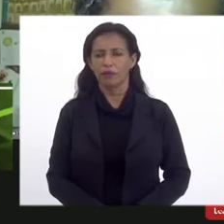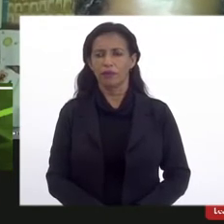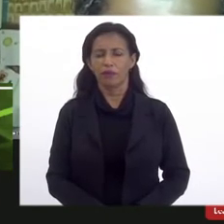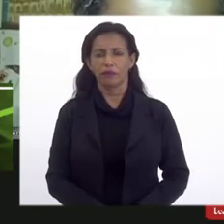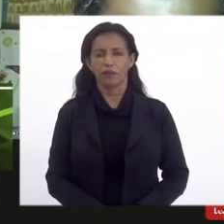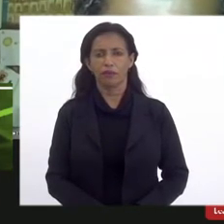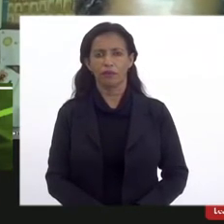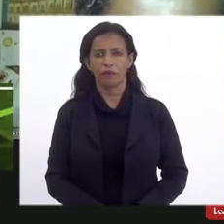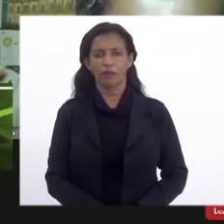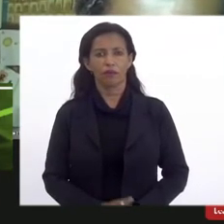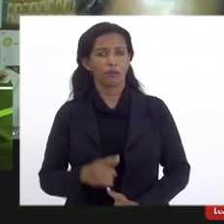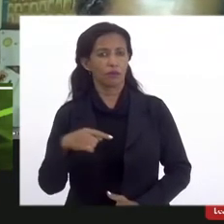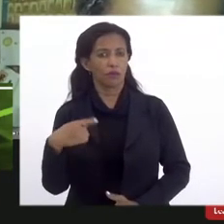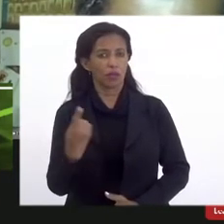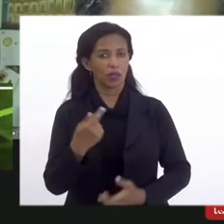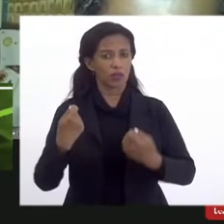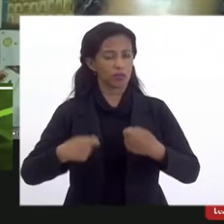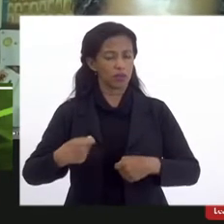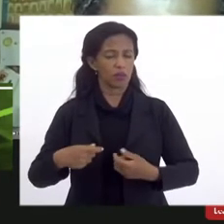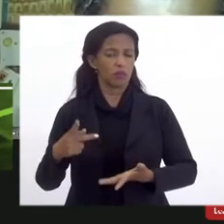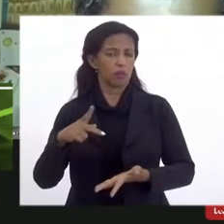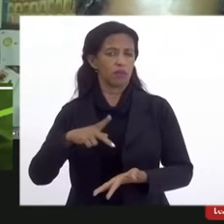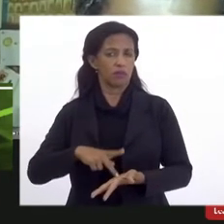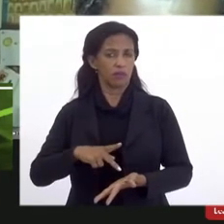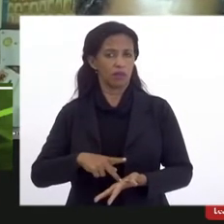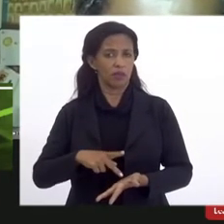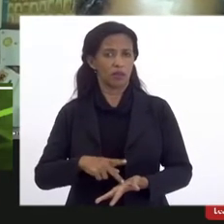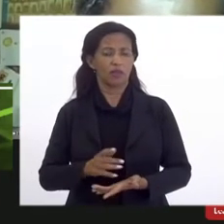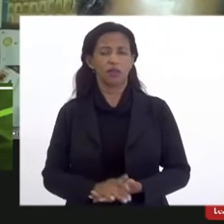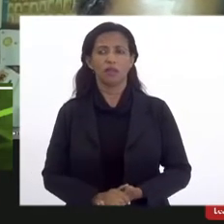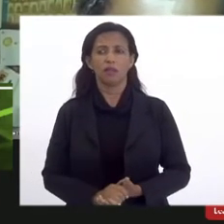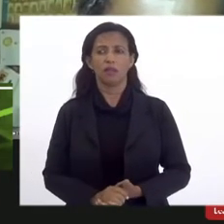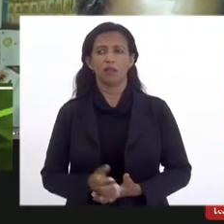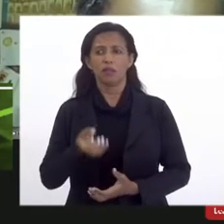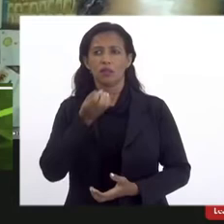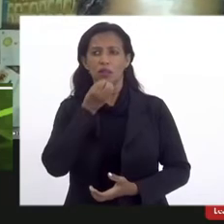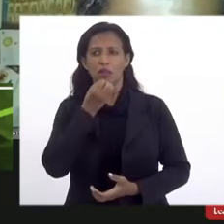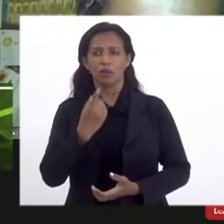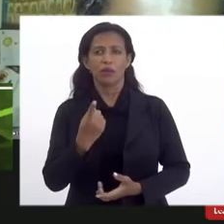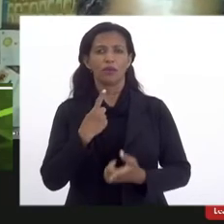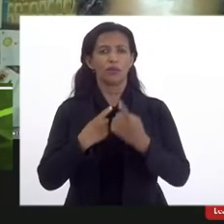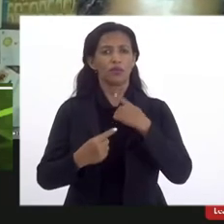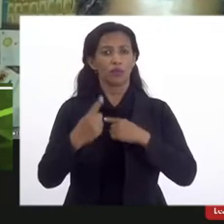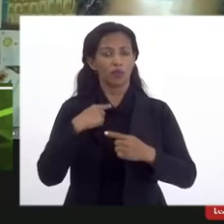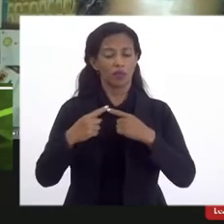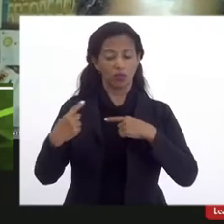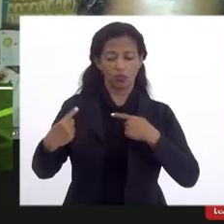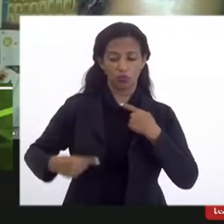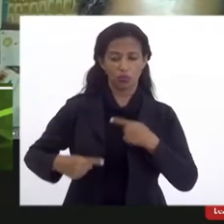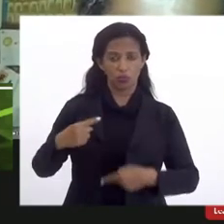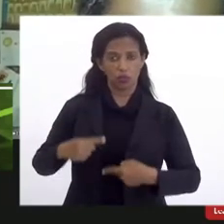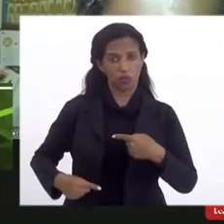nós precisamos, na verdade, de uma boa vontade política